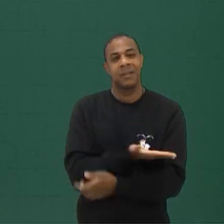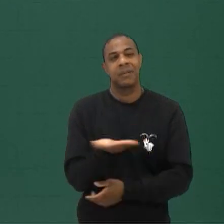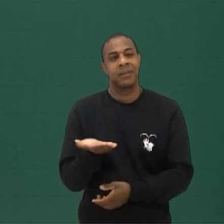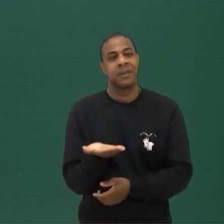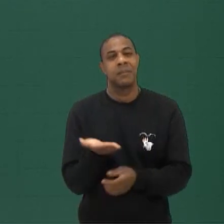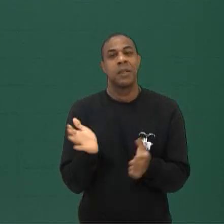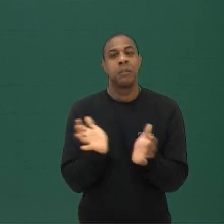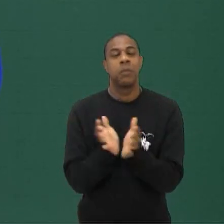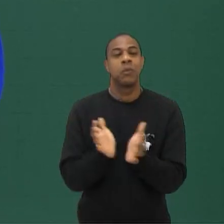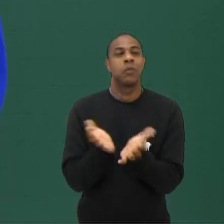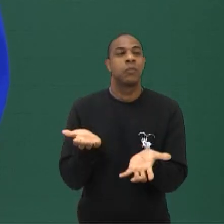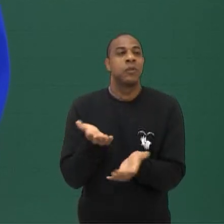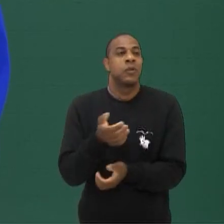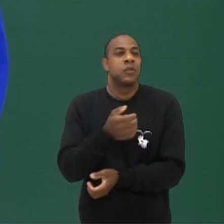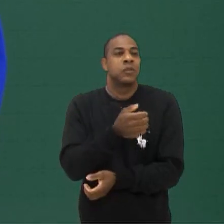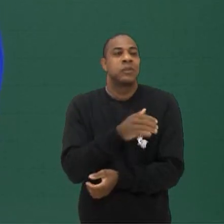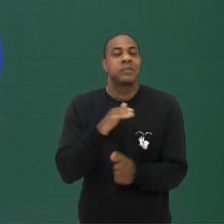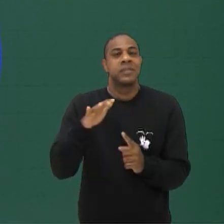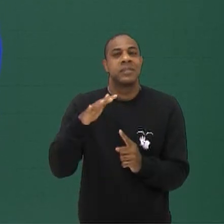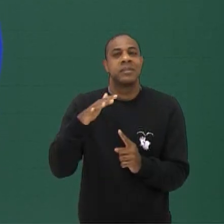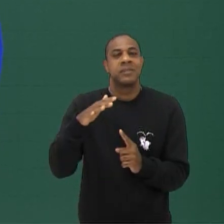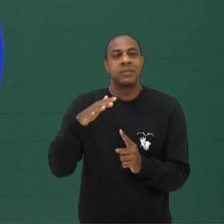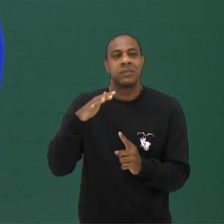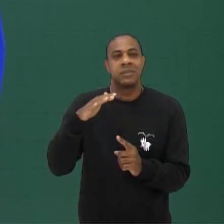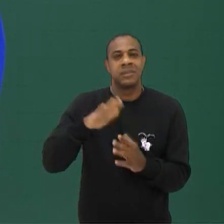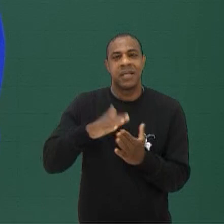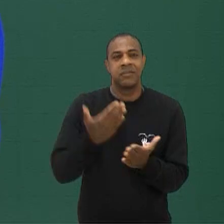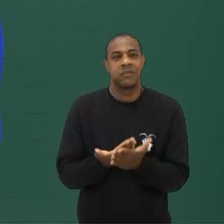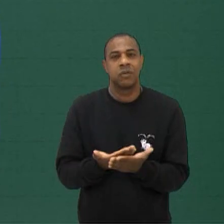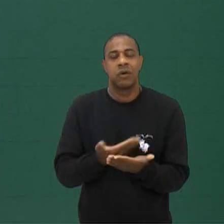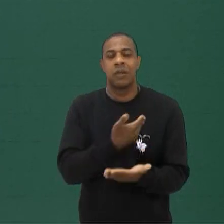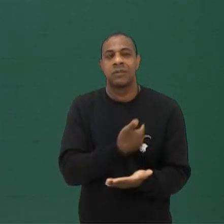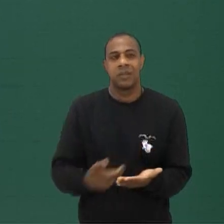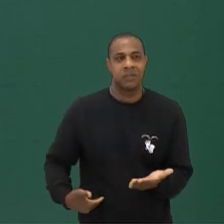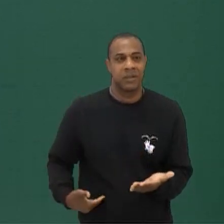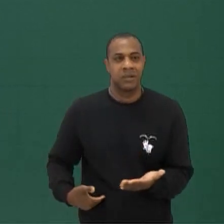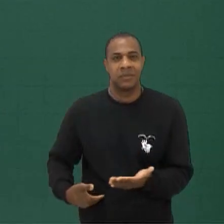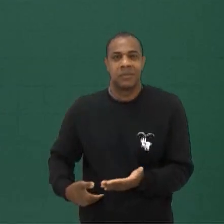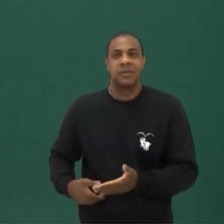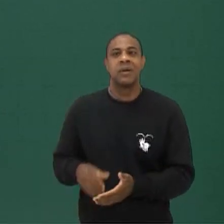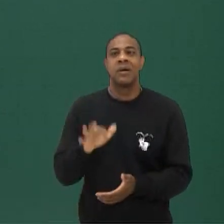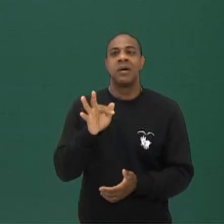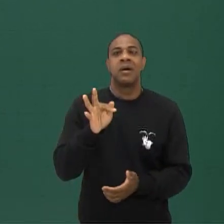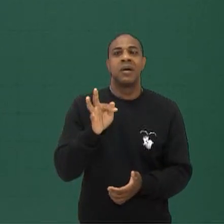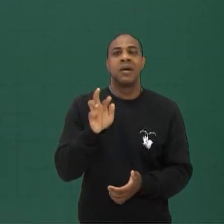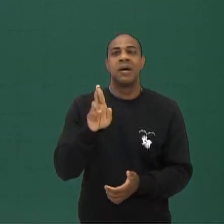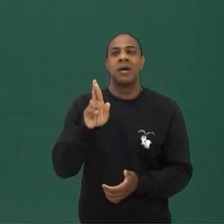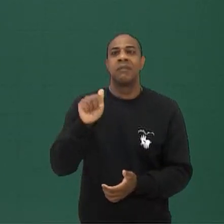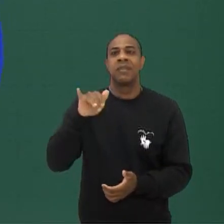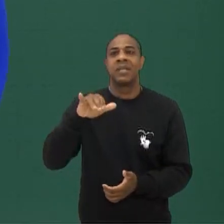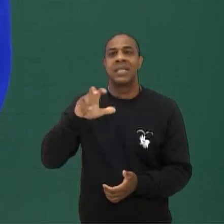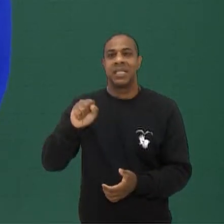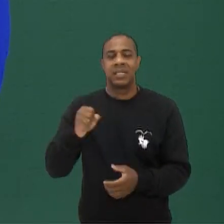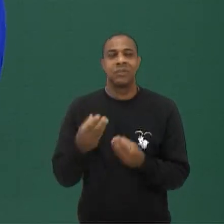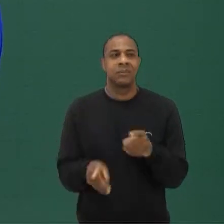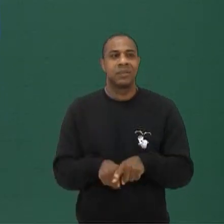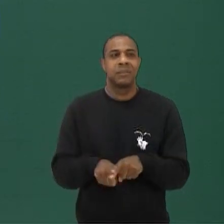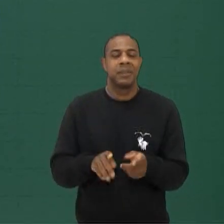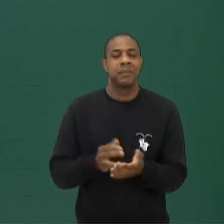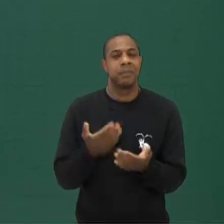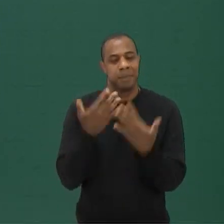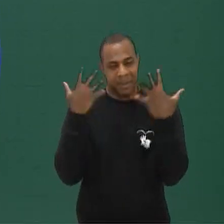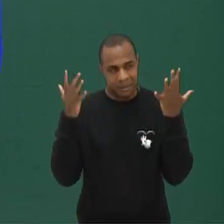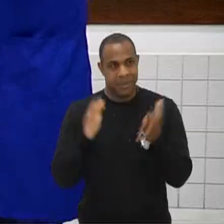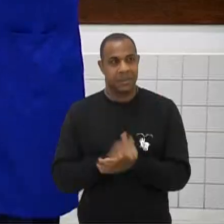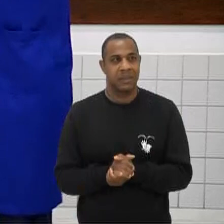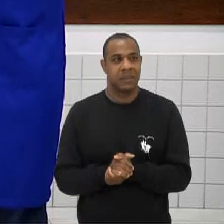pessoal Do colégio Estadual Professor Francisco Zardo Falando que física É uma melhor matéria De todas Parabéns Para as